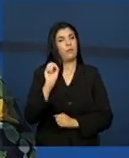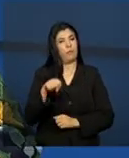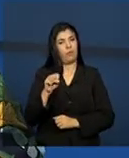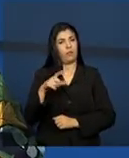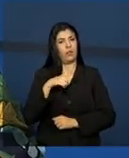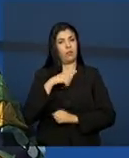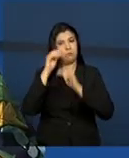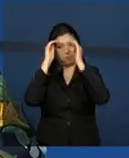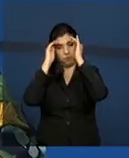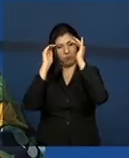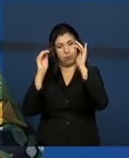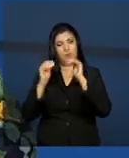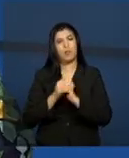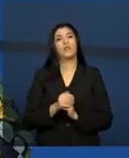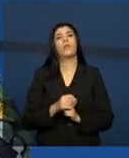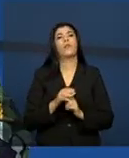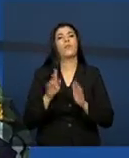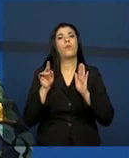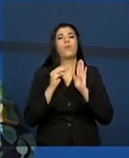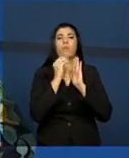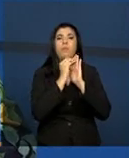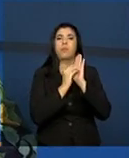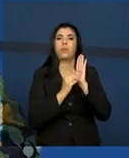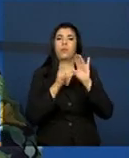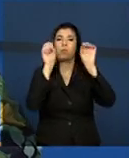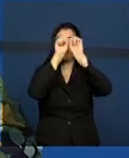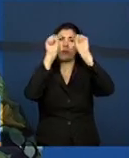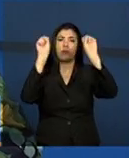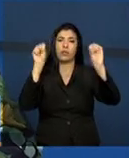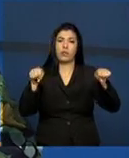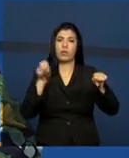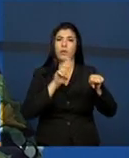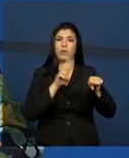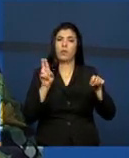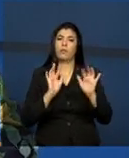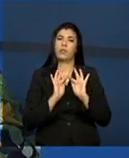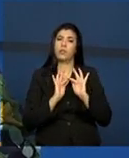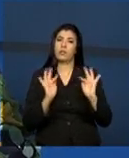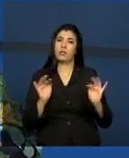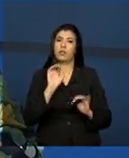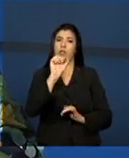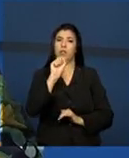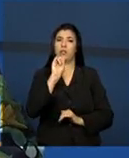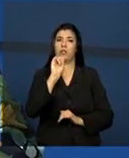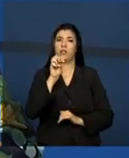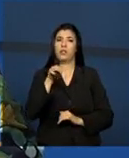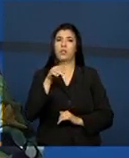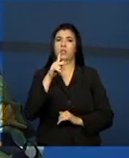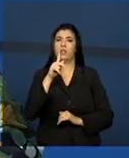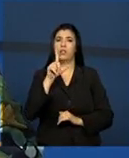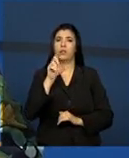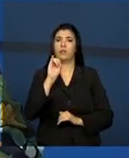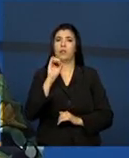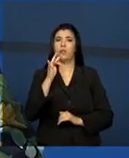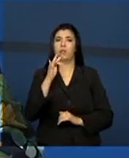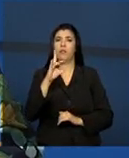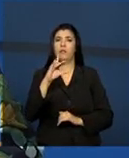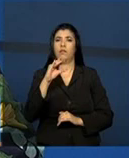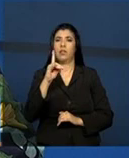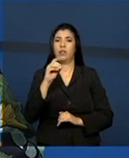primeiro momento, o prontuário eletrônico, ele tem sido chamado de simplificado. Porque bem como o Luiz Otávio colocou,